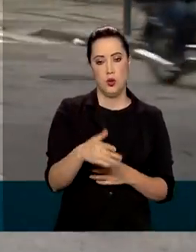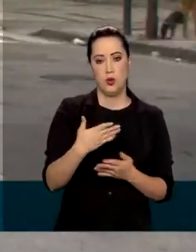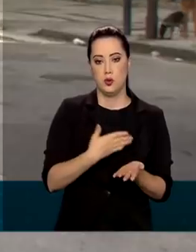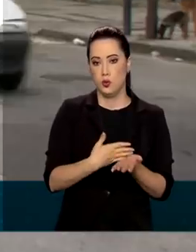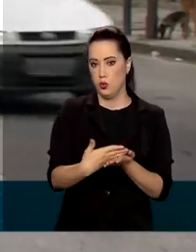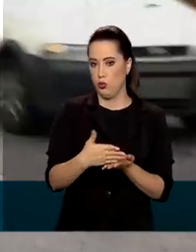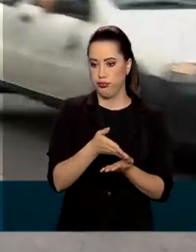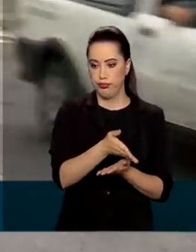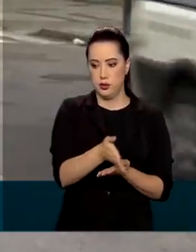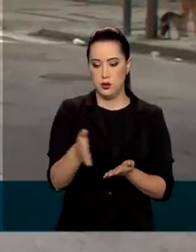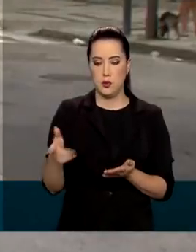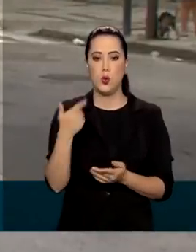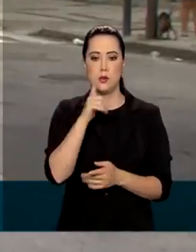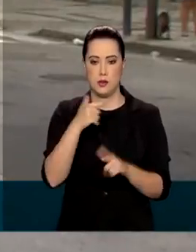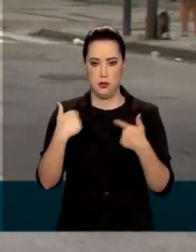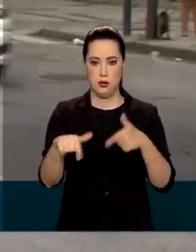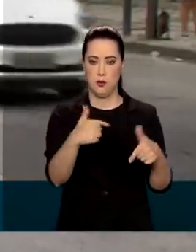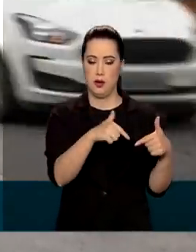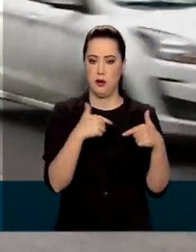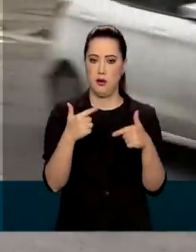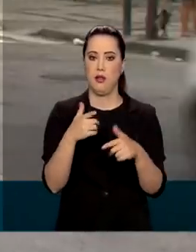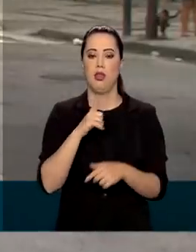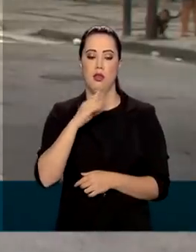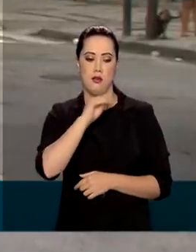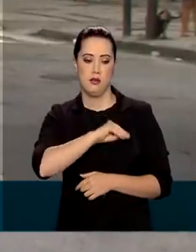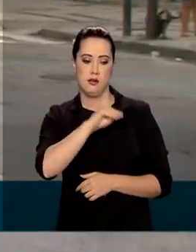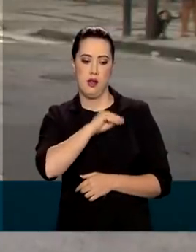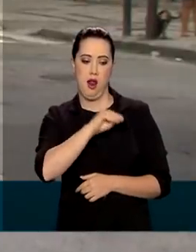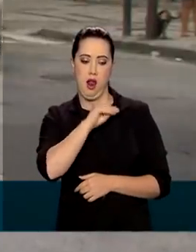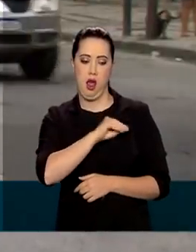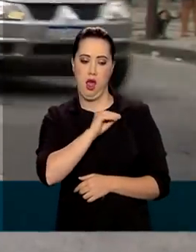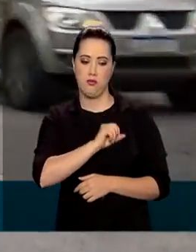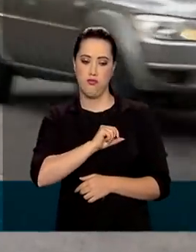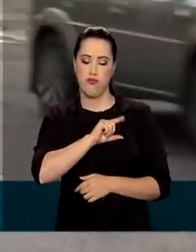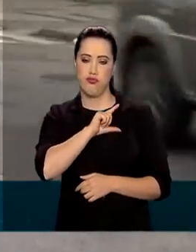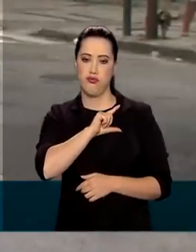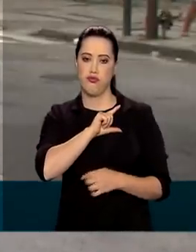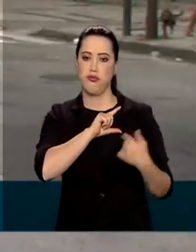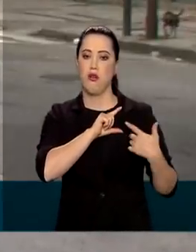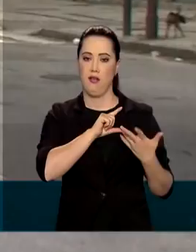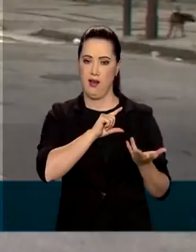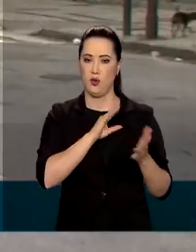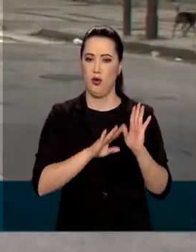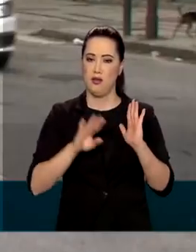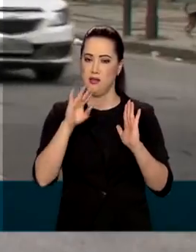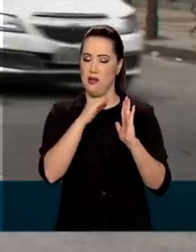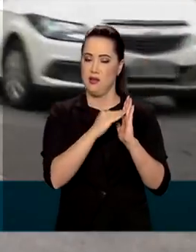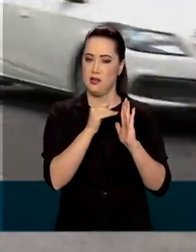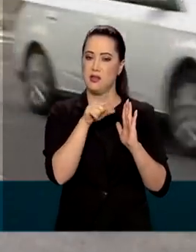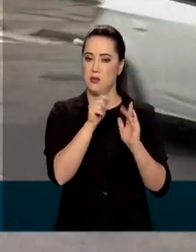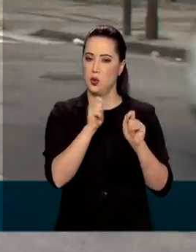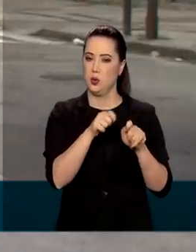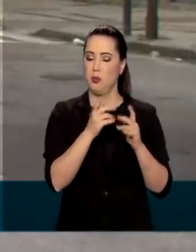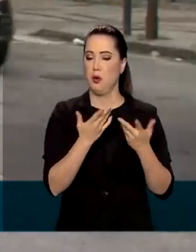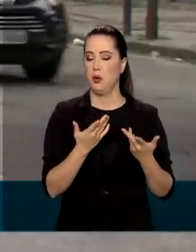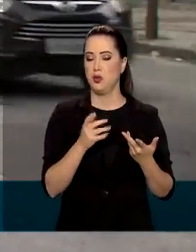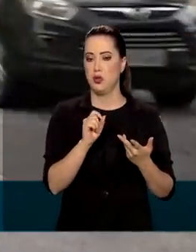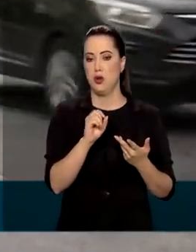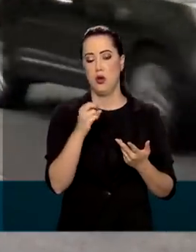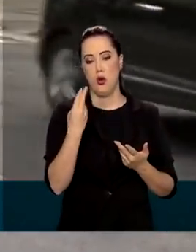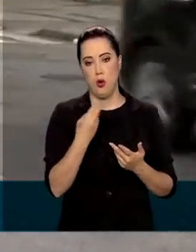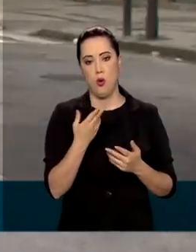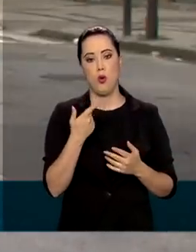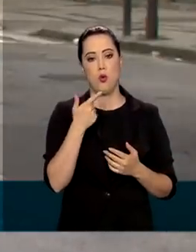período conseguiram um emprego, têm renda incompatível com o recebimento do auxílio emergencial ou